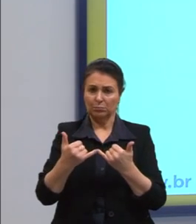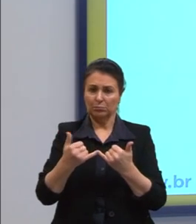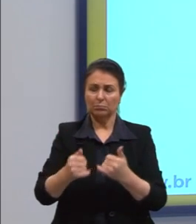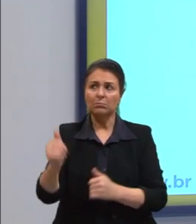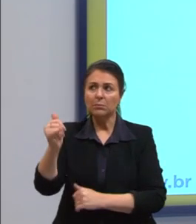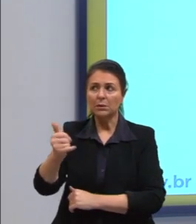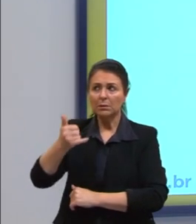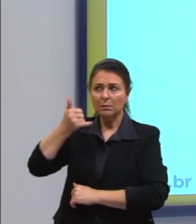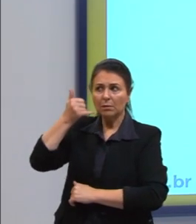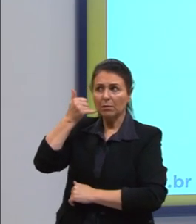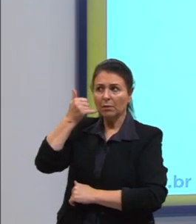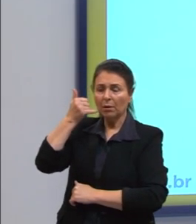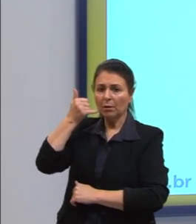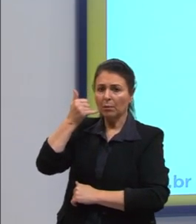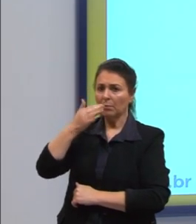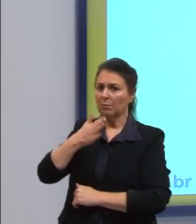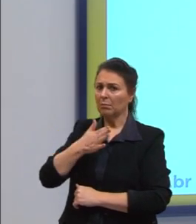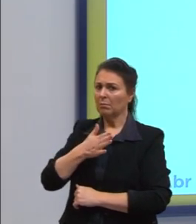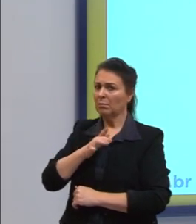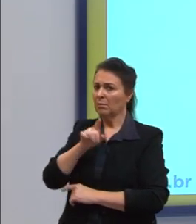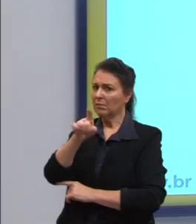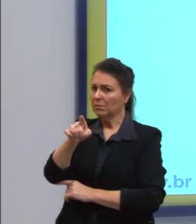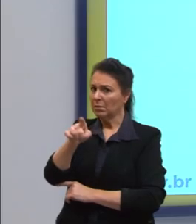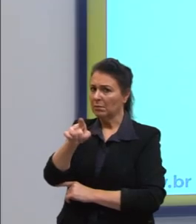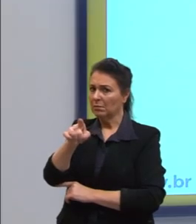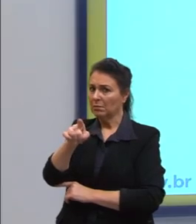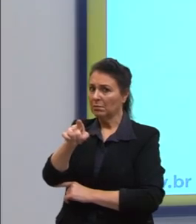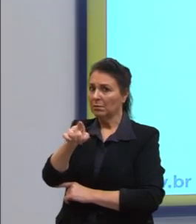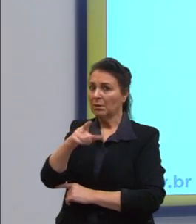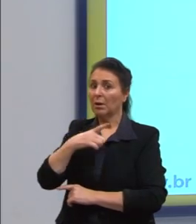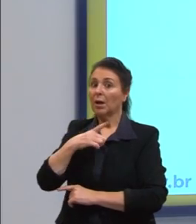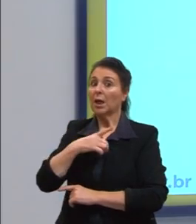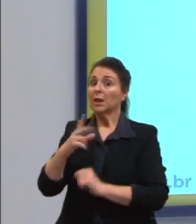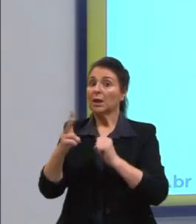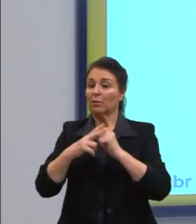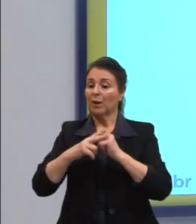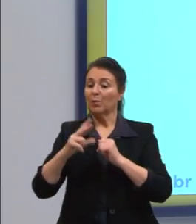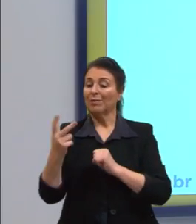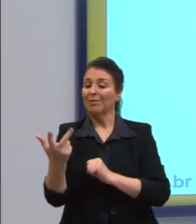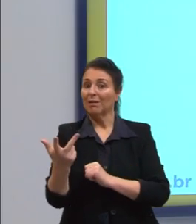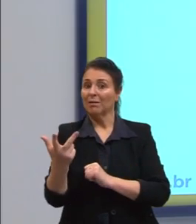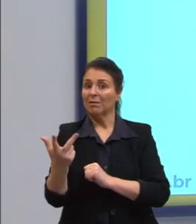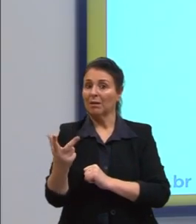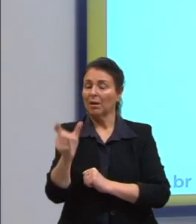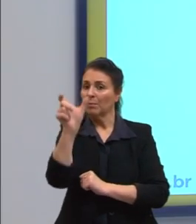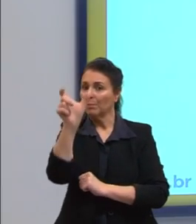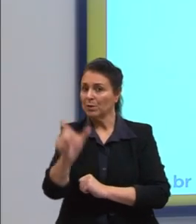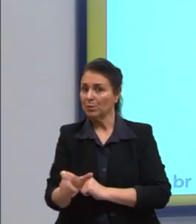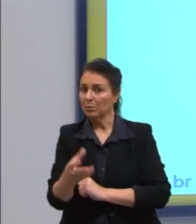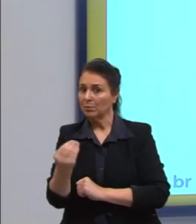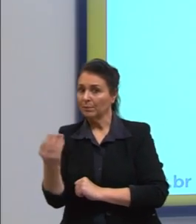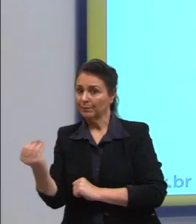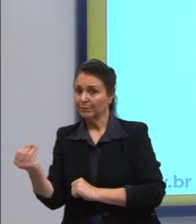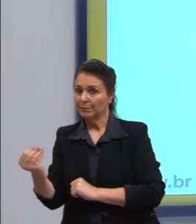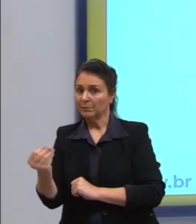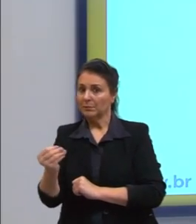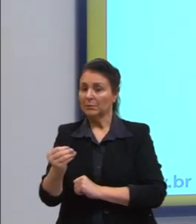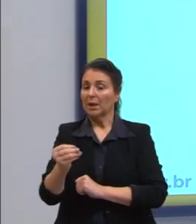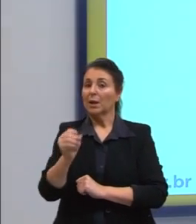Telefonaram para você. A gente tem um verbo aqui na terceira pessoa do plural. A conjugação seriam eles.